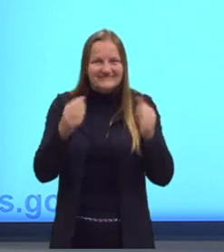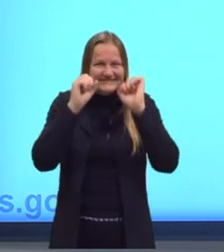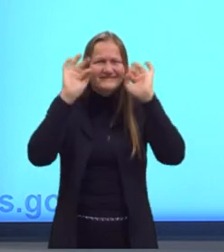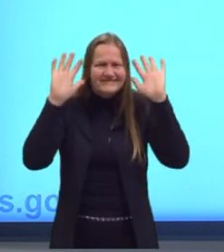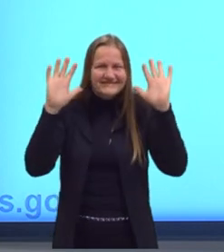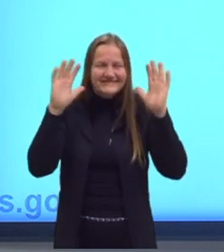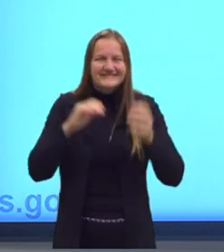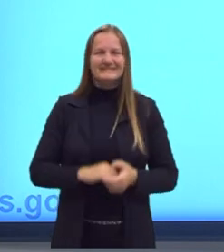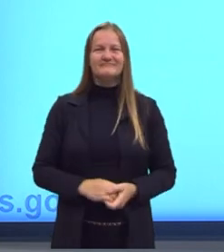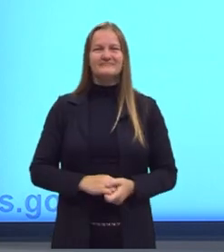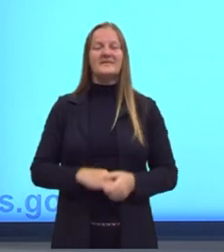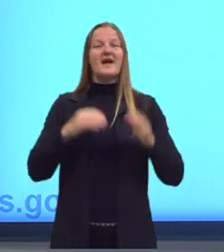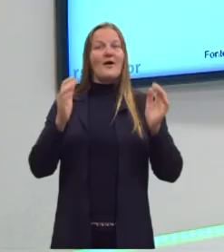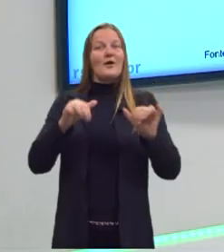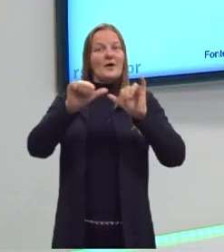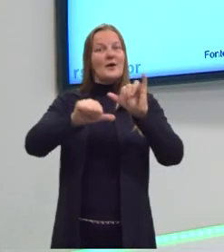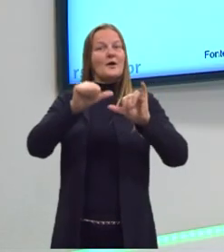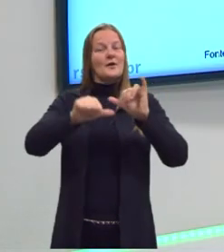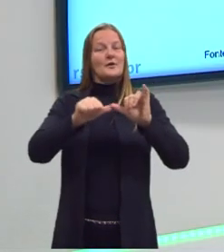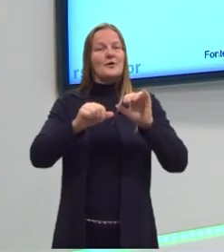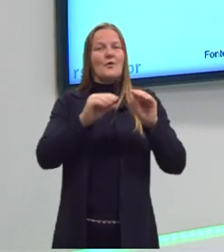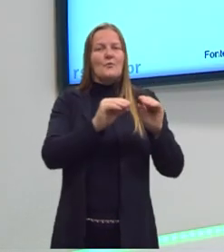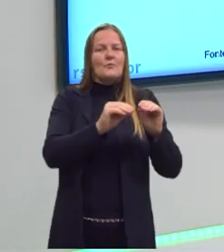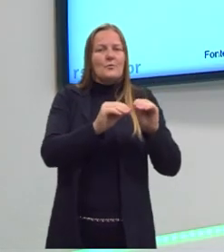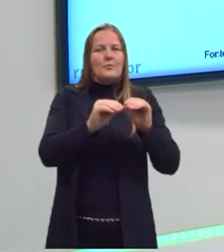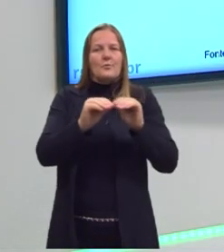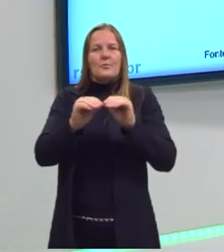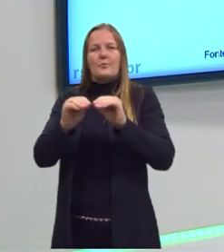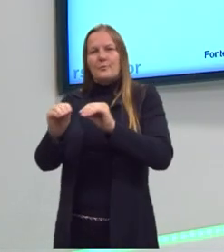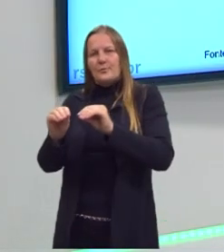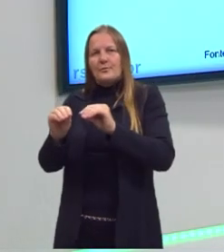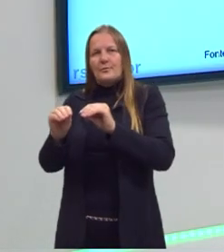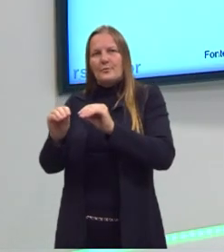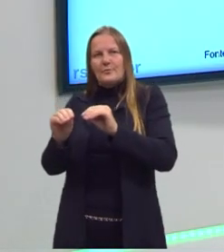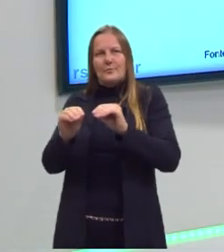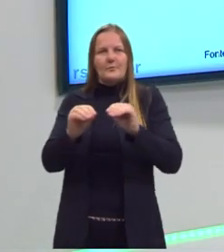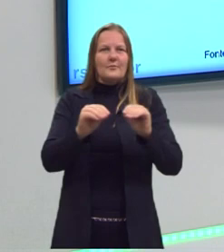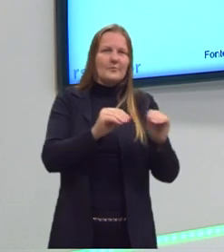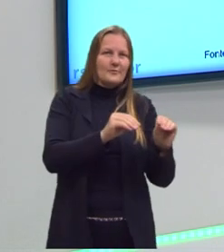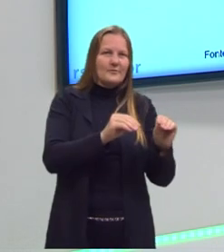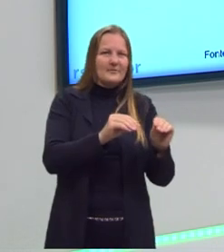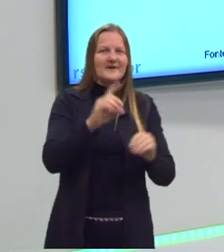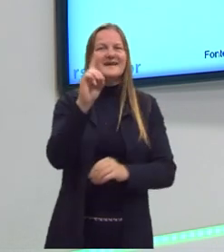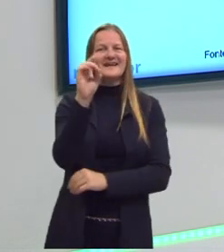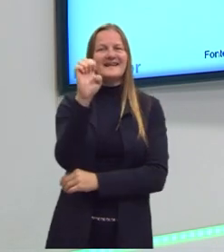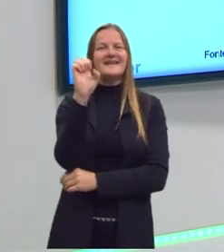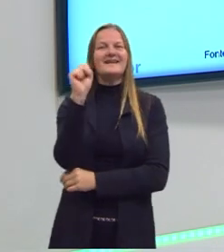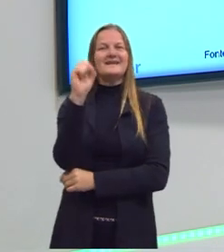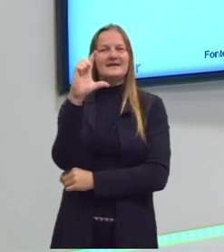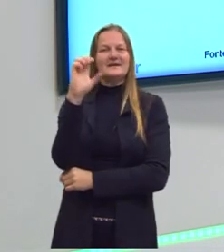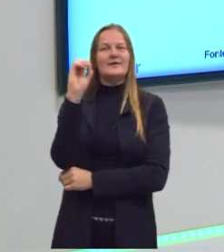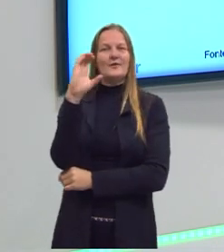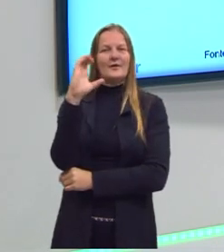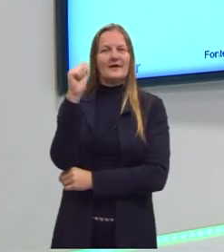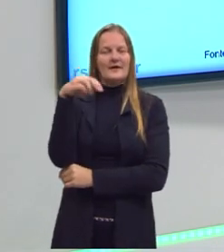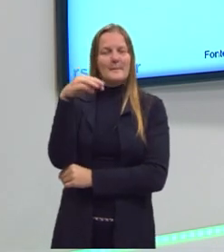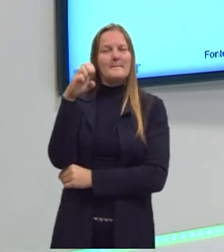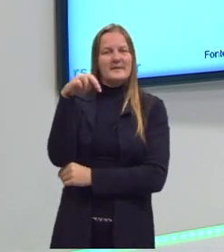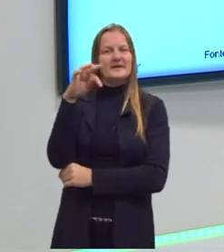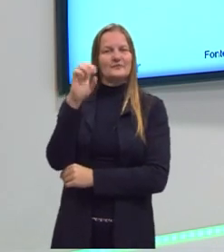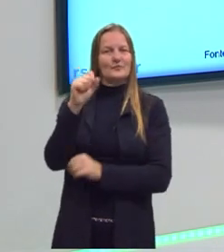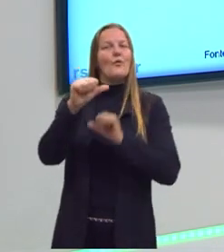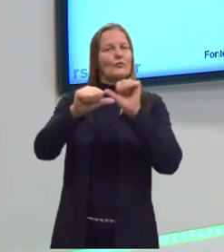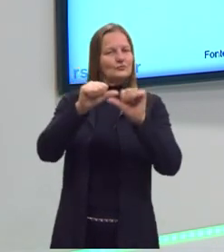Já a reação de deslocamento ou simples troca, ela é uma reação que ocorre entre uma substância